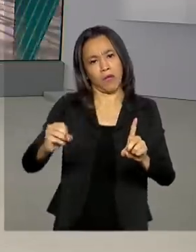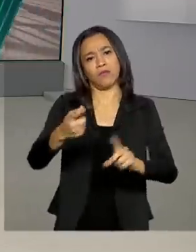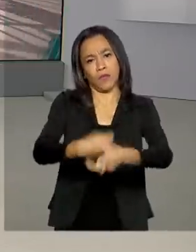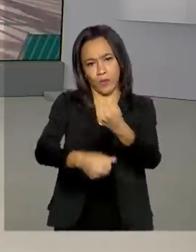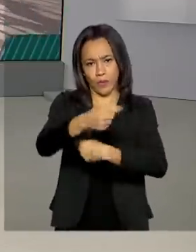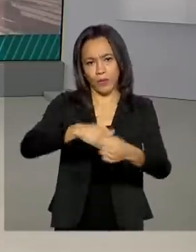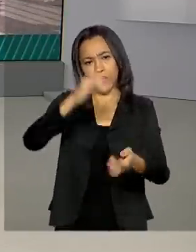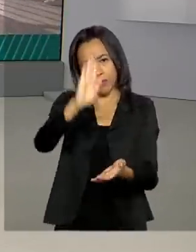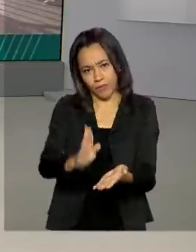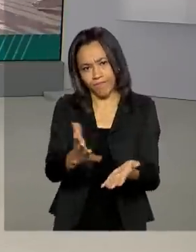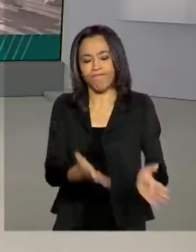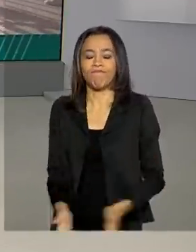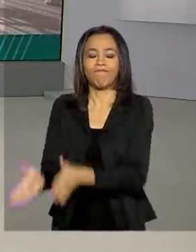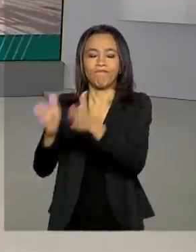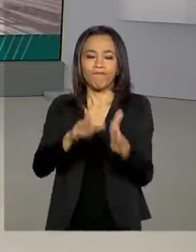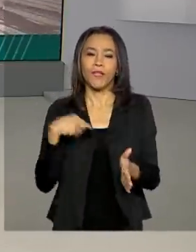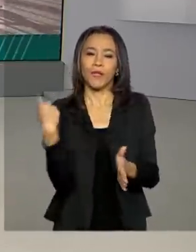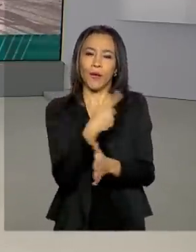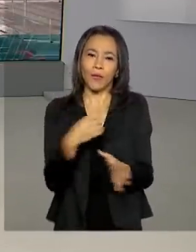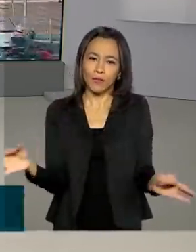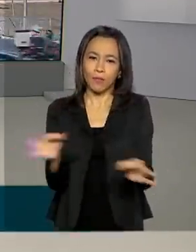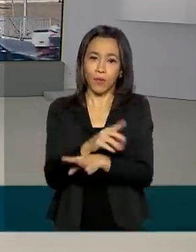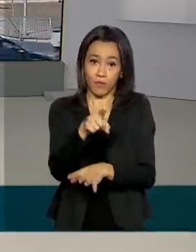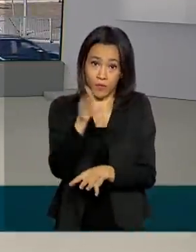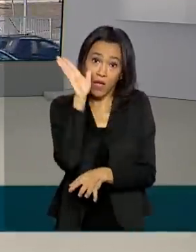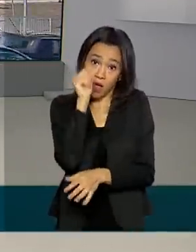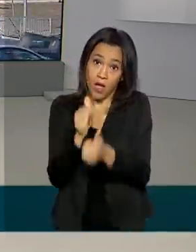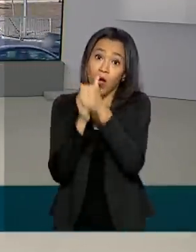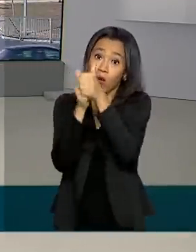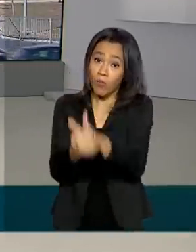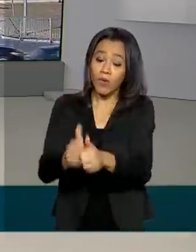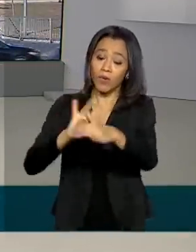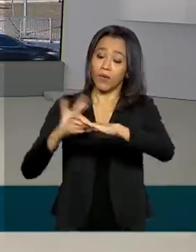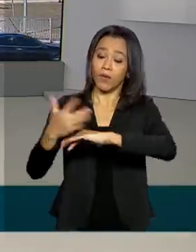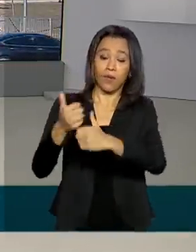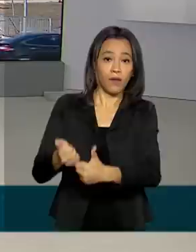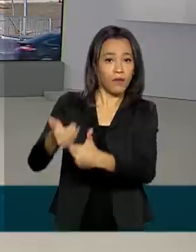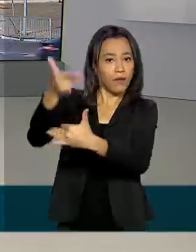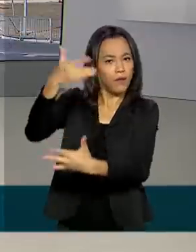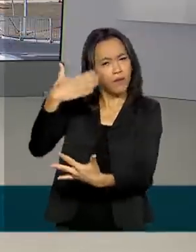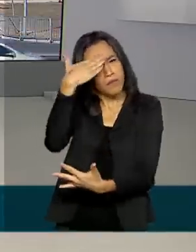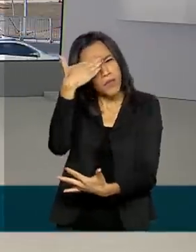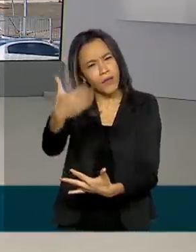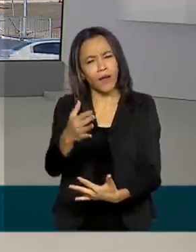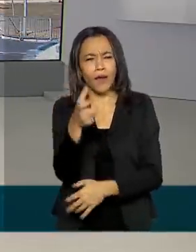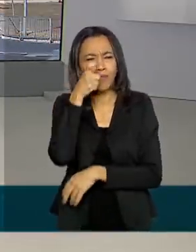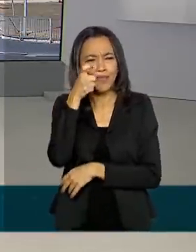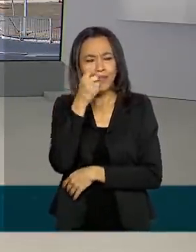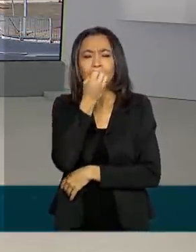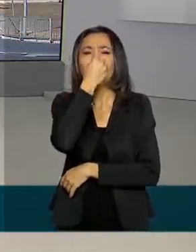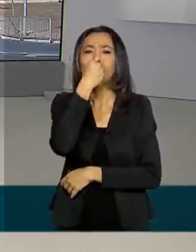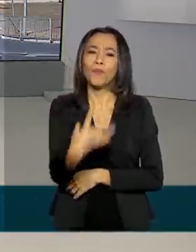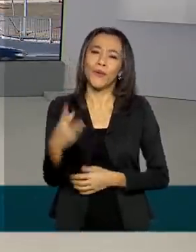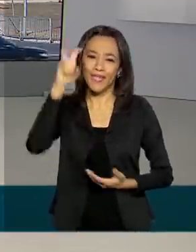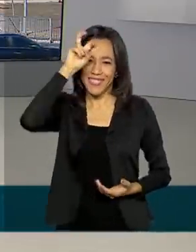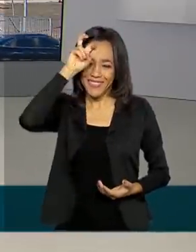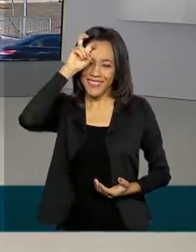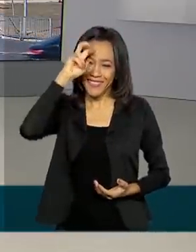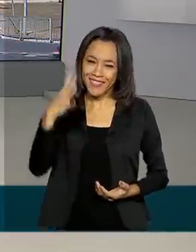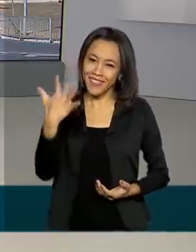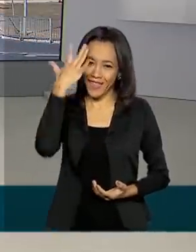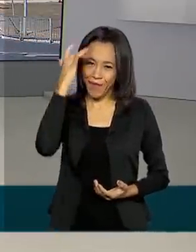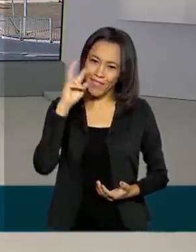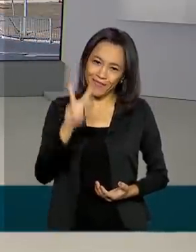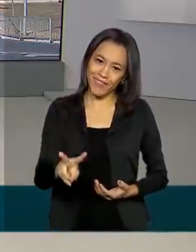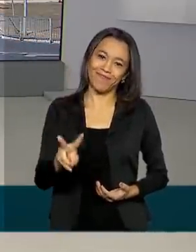O Brasil em Dia fica por aqui. Acompanhe também a gente pelas redes sociais. Obrigada pela sua audiência. Boa quinta-feira para você e nos